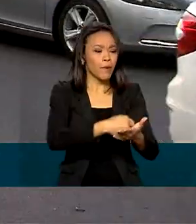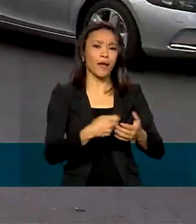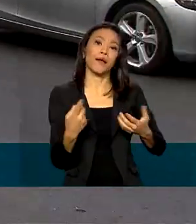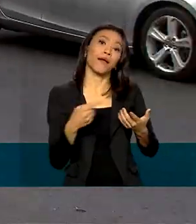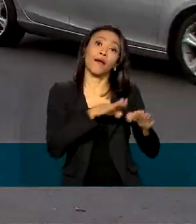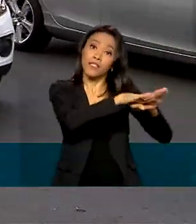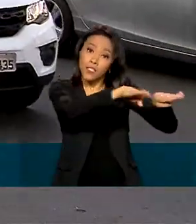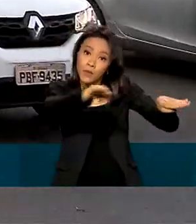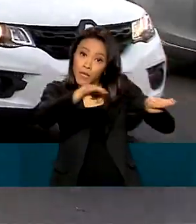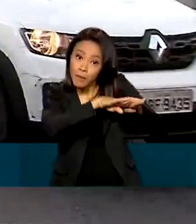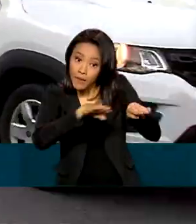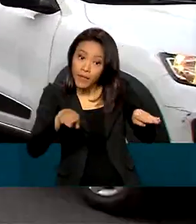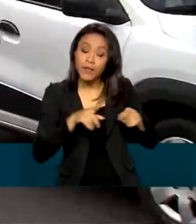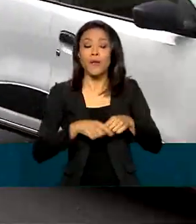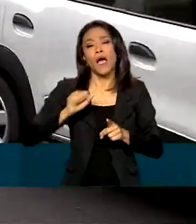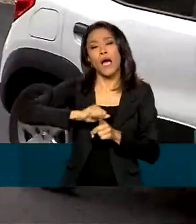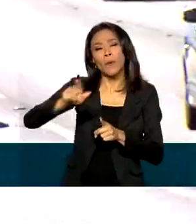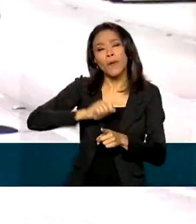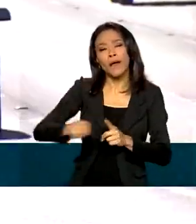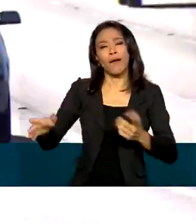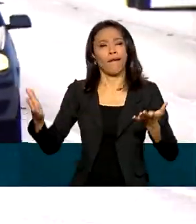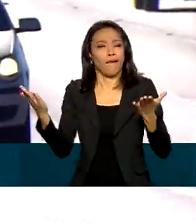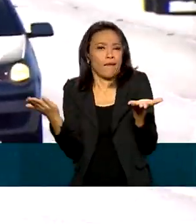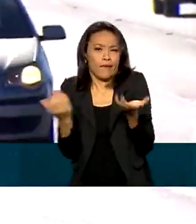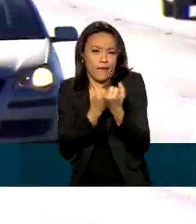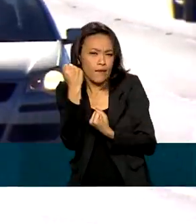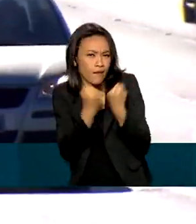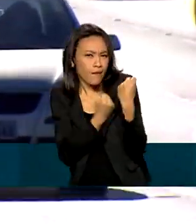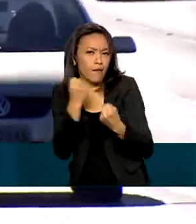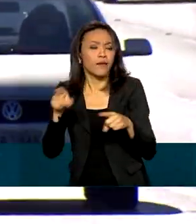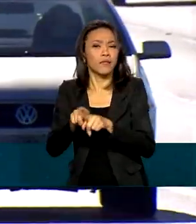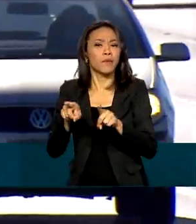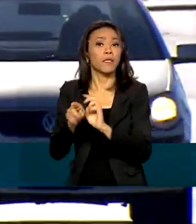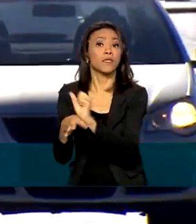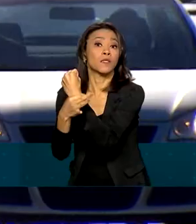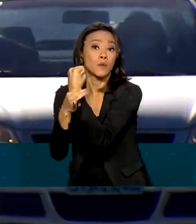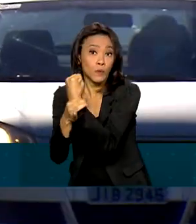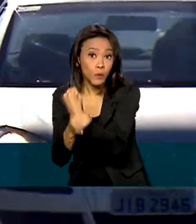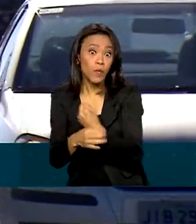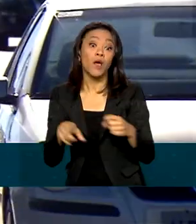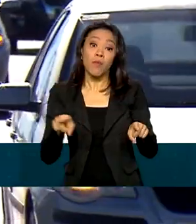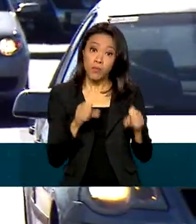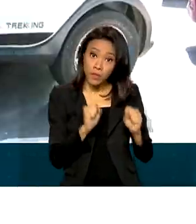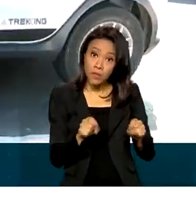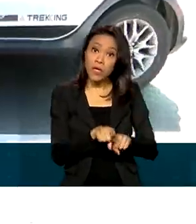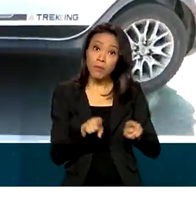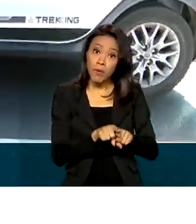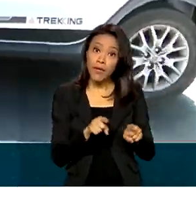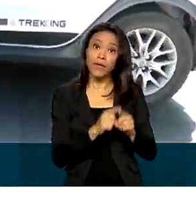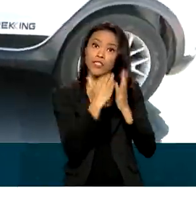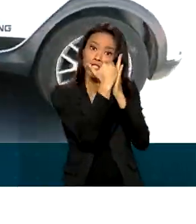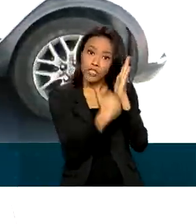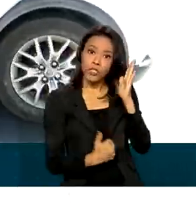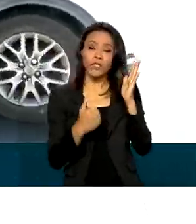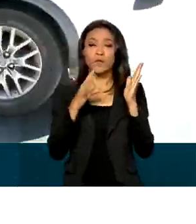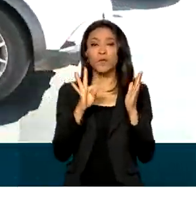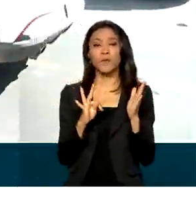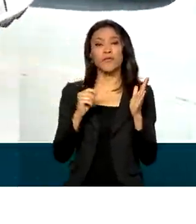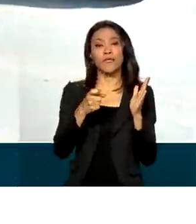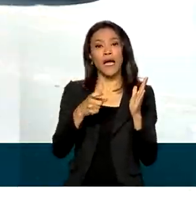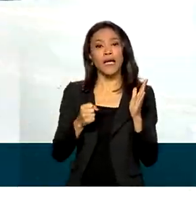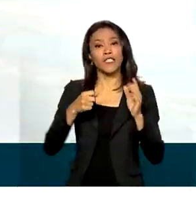alugar carros e contratar seguros. Pode também conseguir isenções de taxas do DETRAN ou agendamento